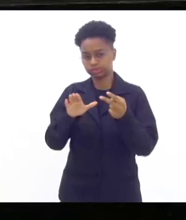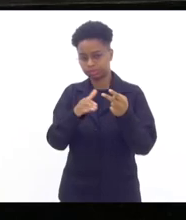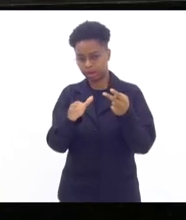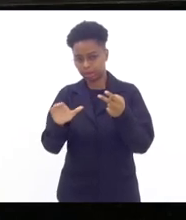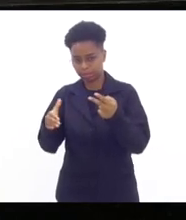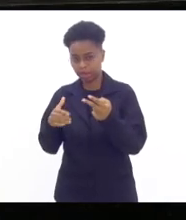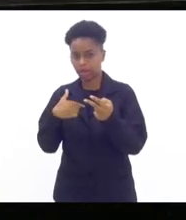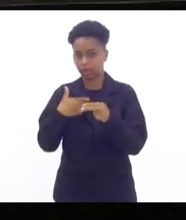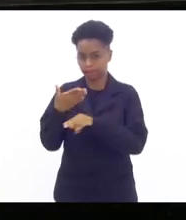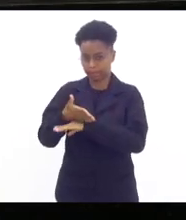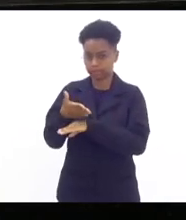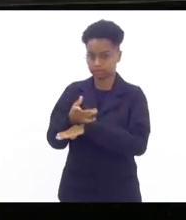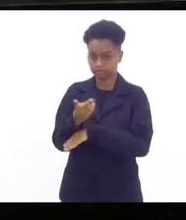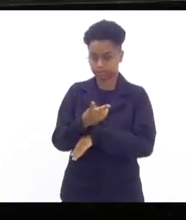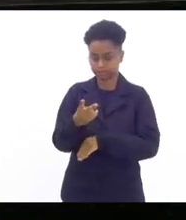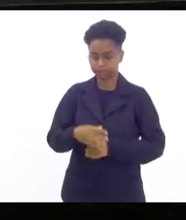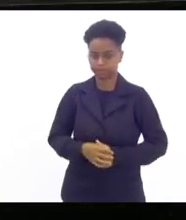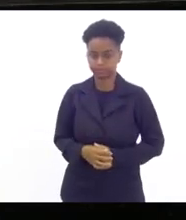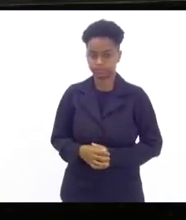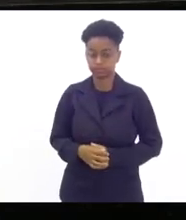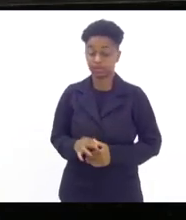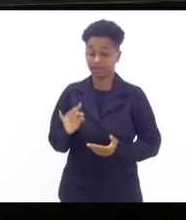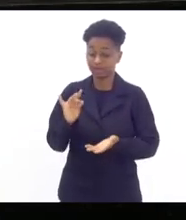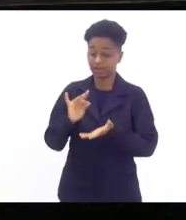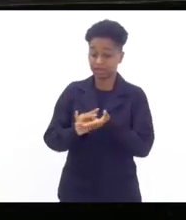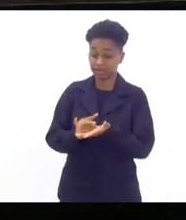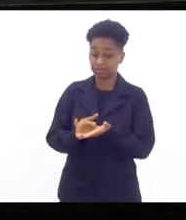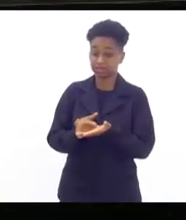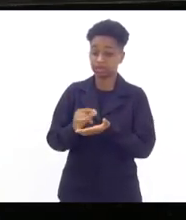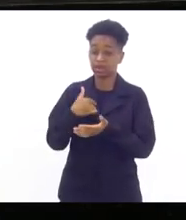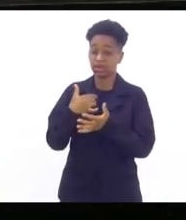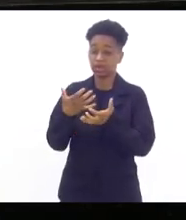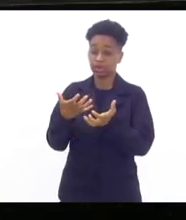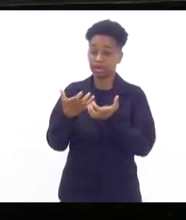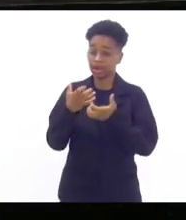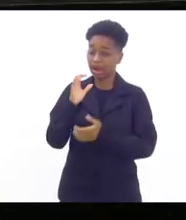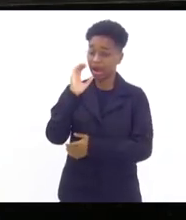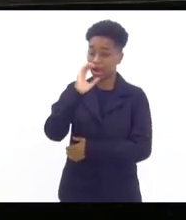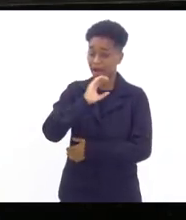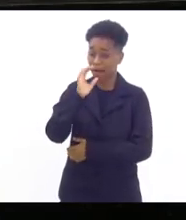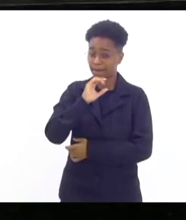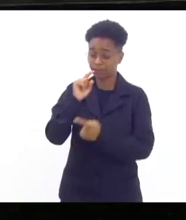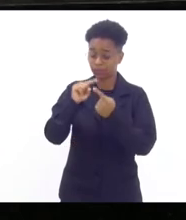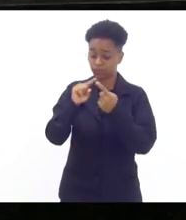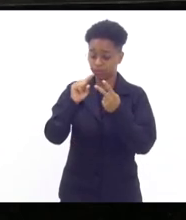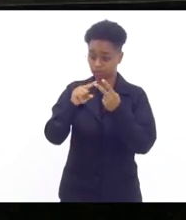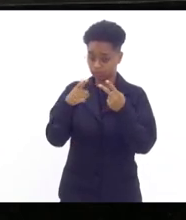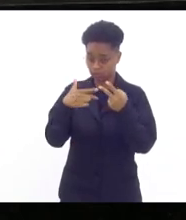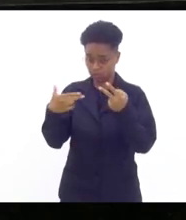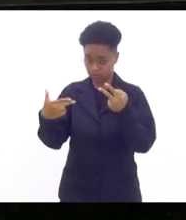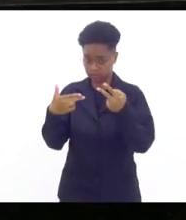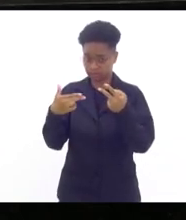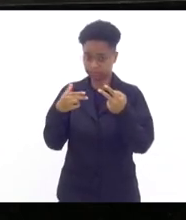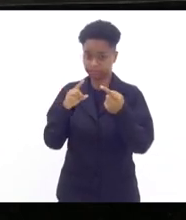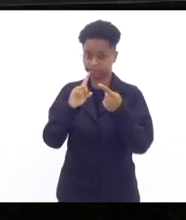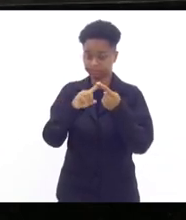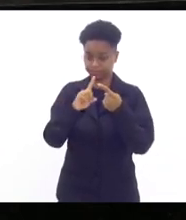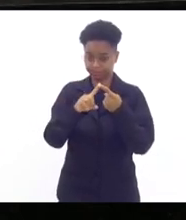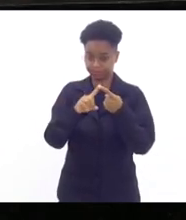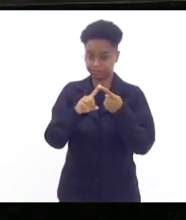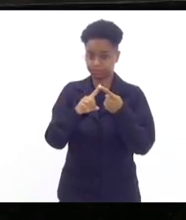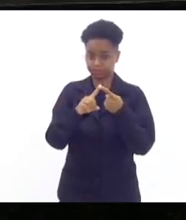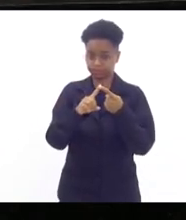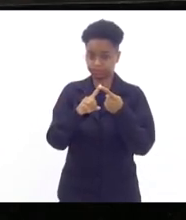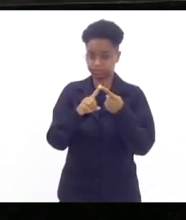oportunidade de participar eu quero na verdade senhor presidente fazer aqui rapidamente duas observações a primeira